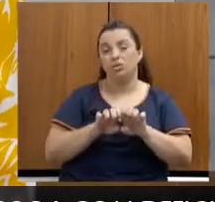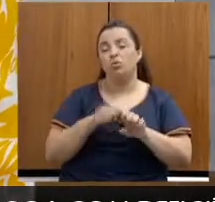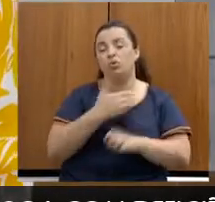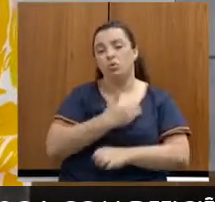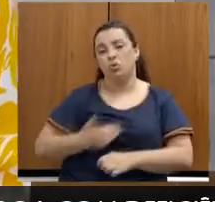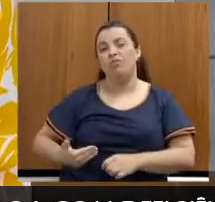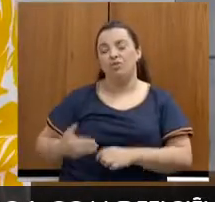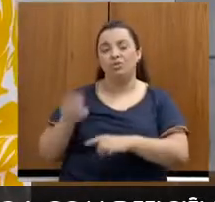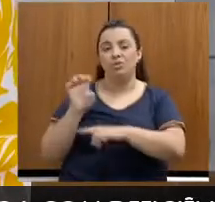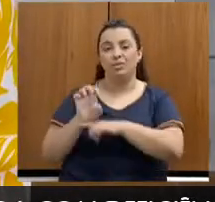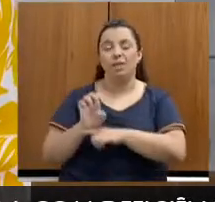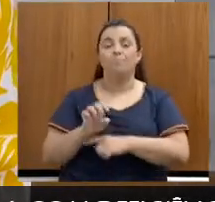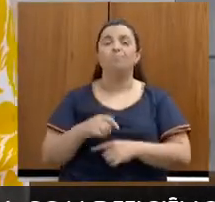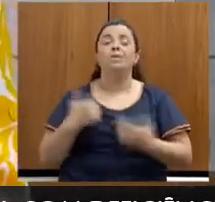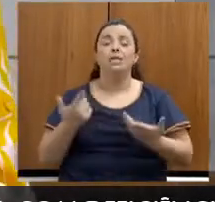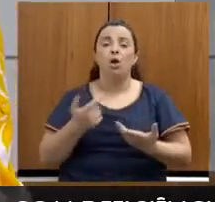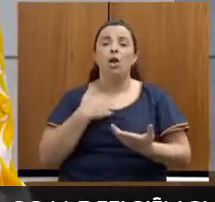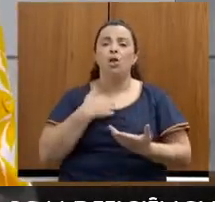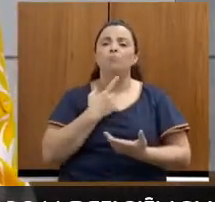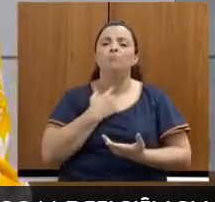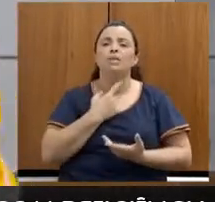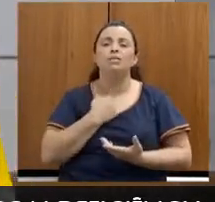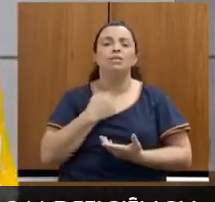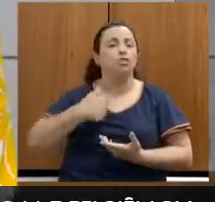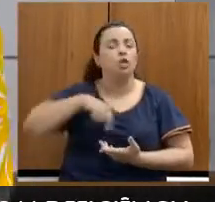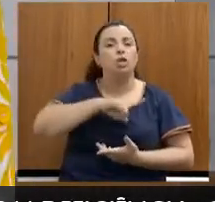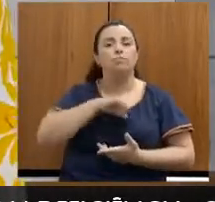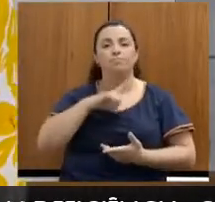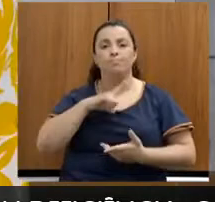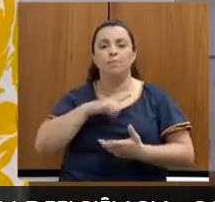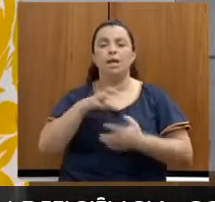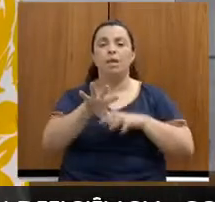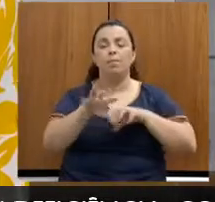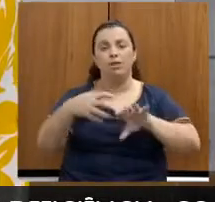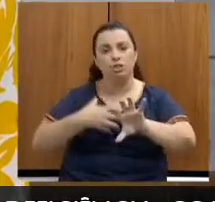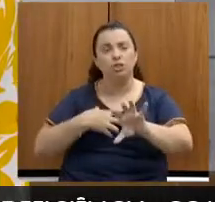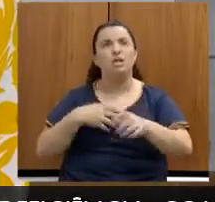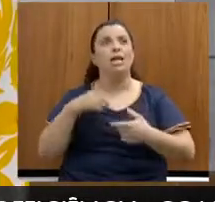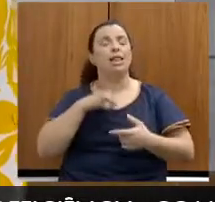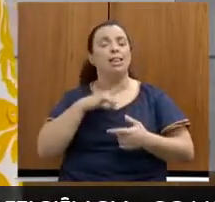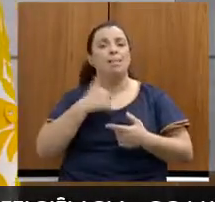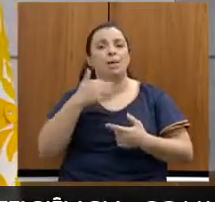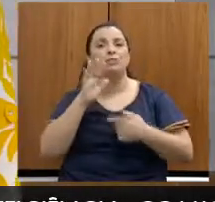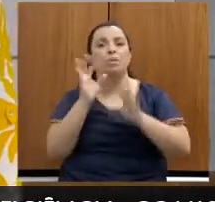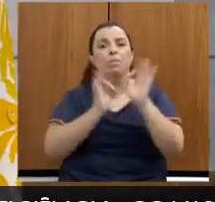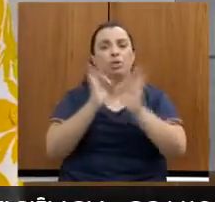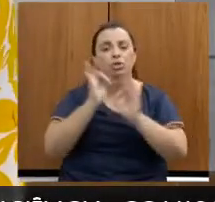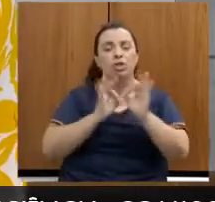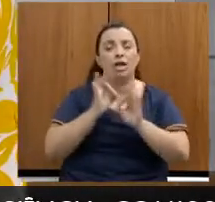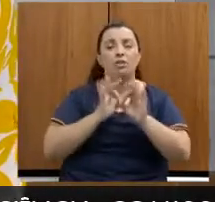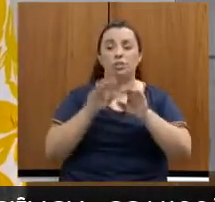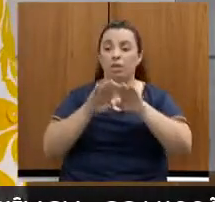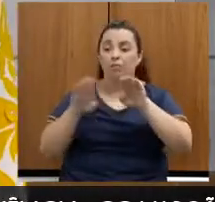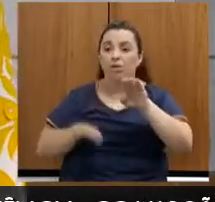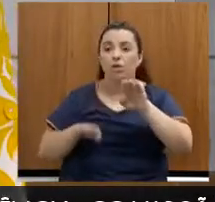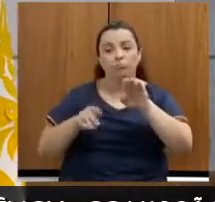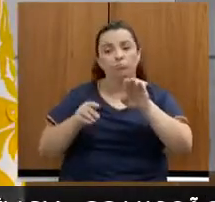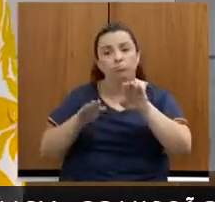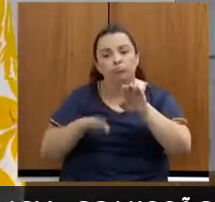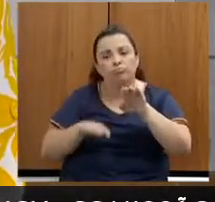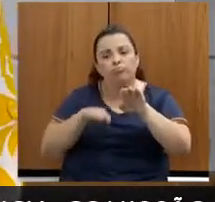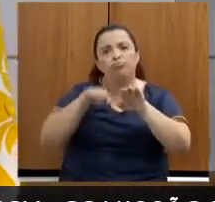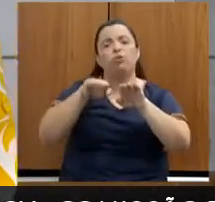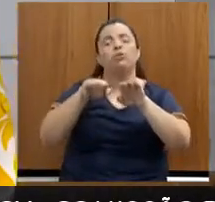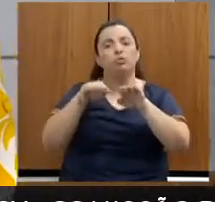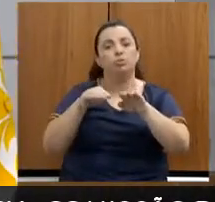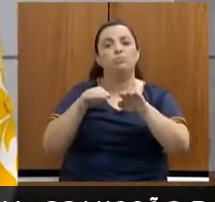empatia, mais projetos que enfrentem as desigualdades e os problemas como a APAC enfrenta, eu quero cumprimentar a